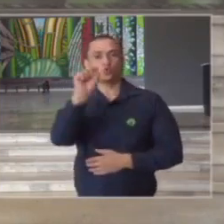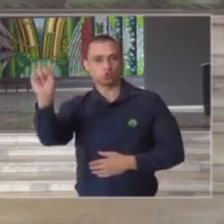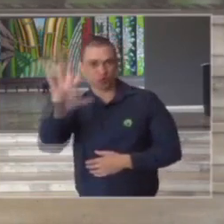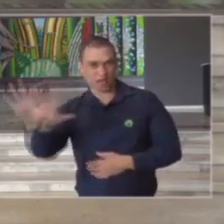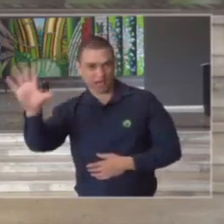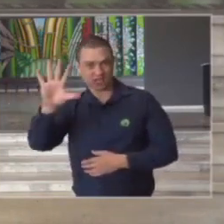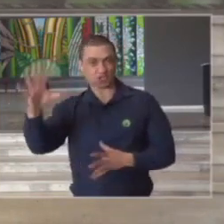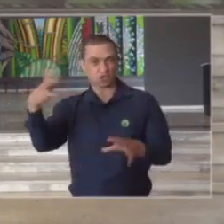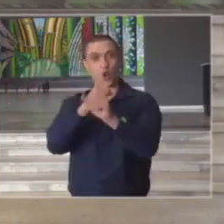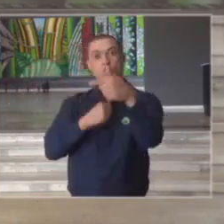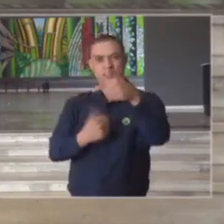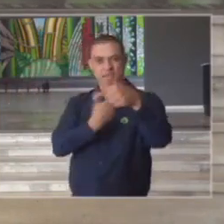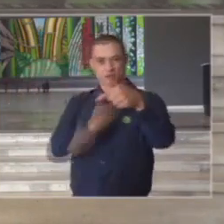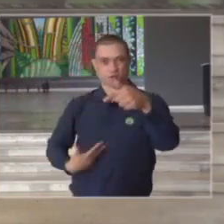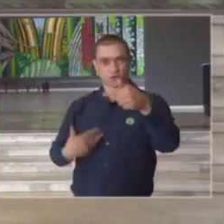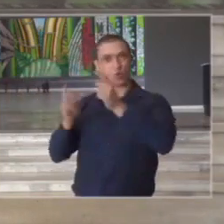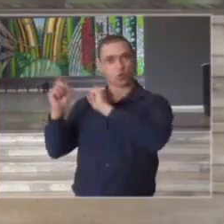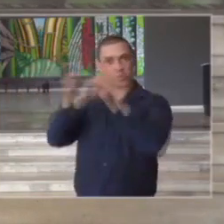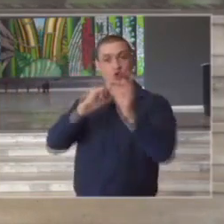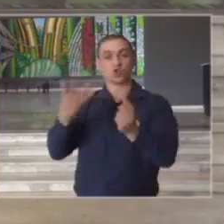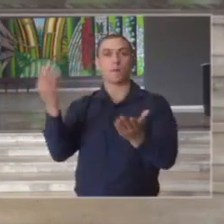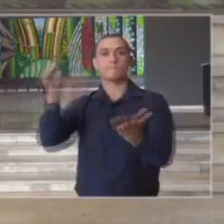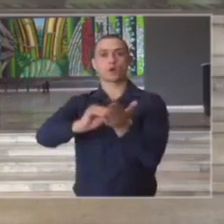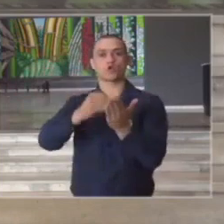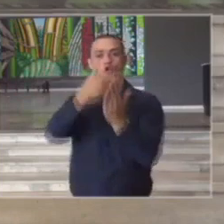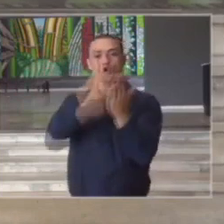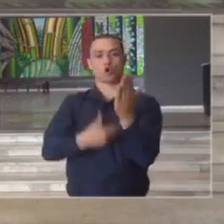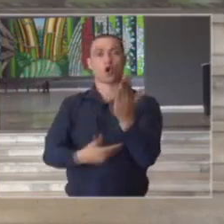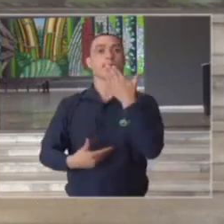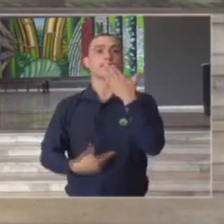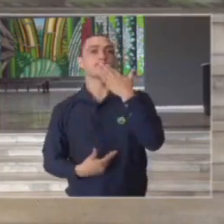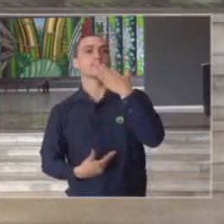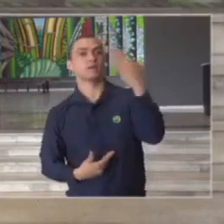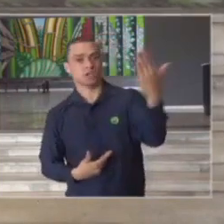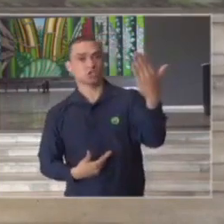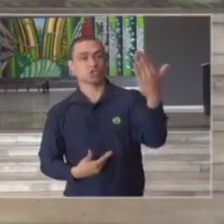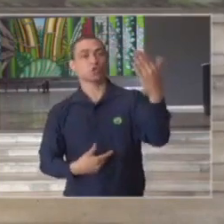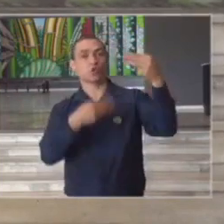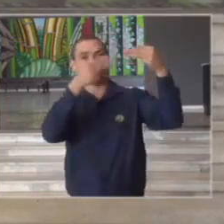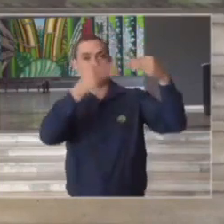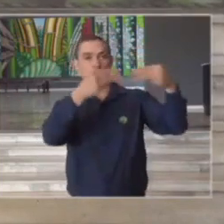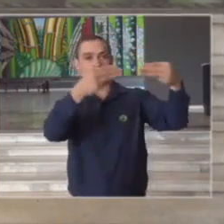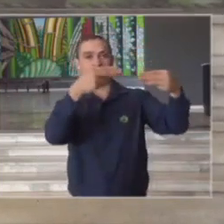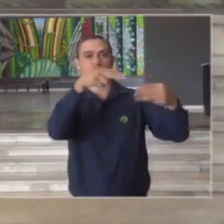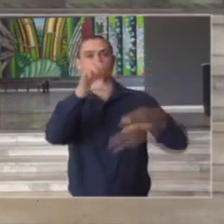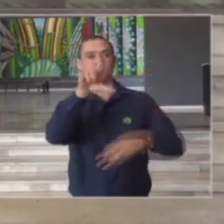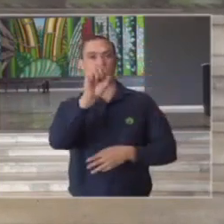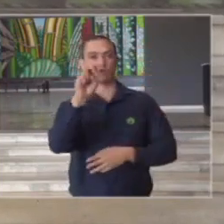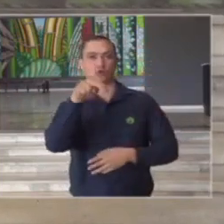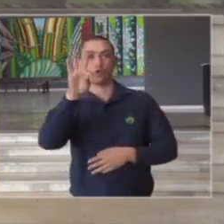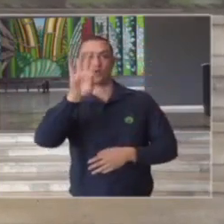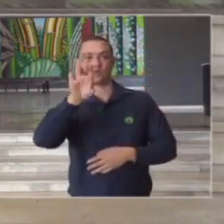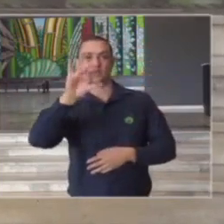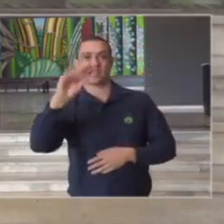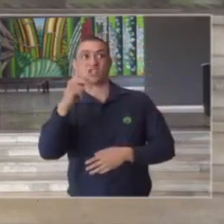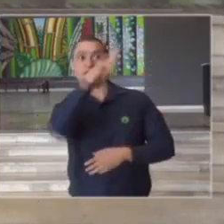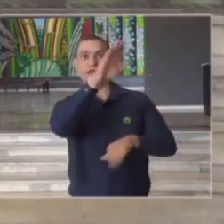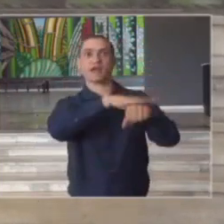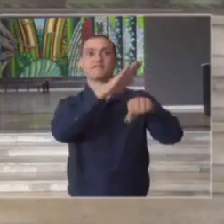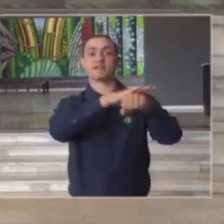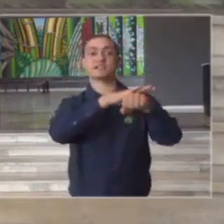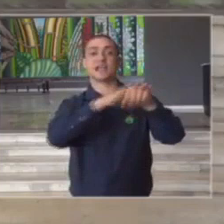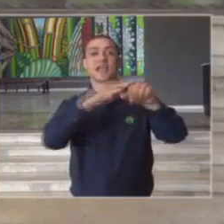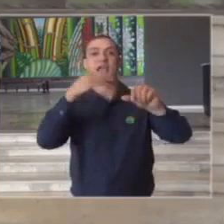do sudeste são sete governadores protocolamos uma solicitação ao ministro Nelson Teich para que ele possa fazer